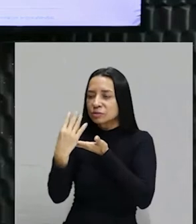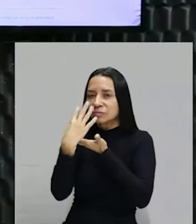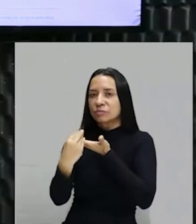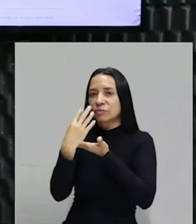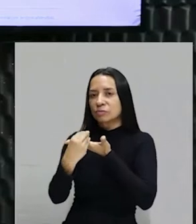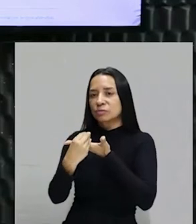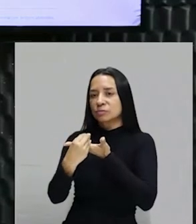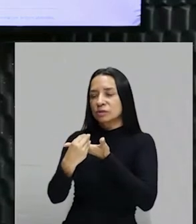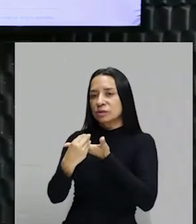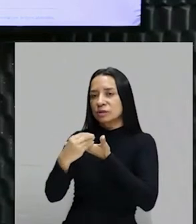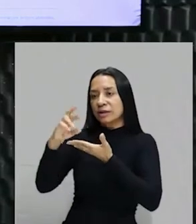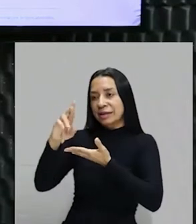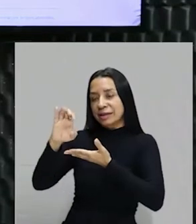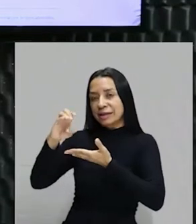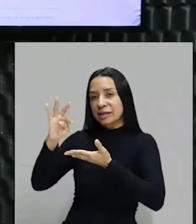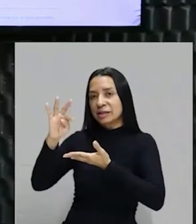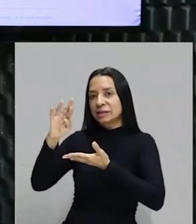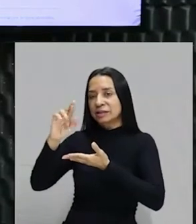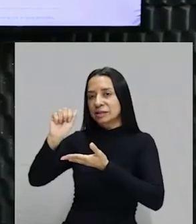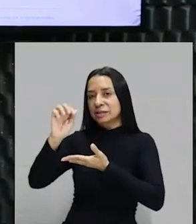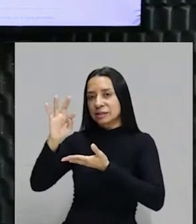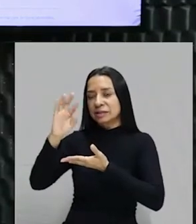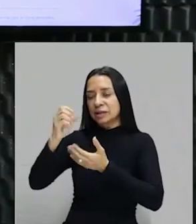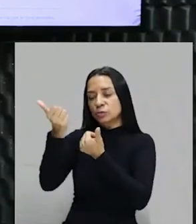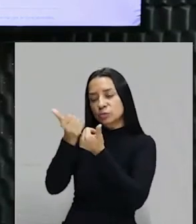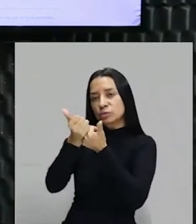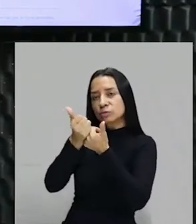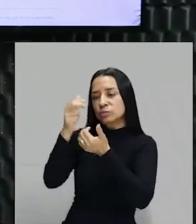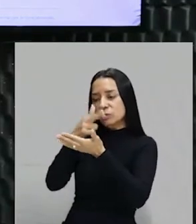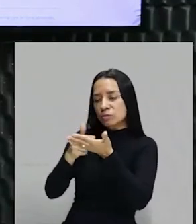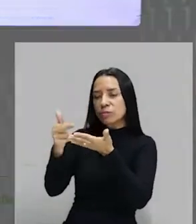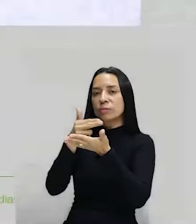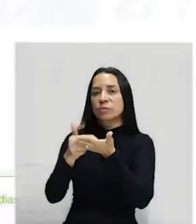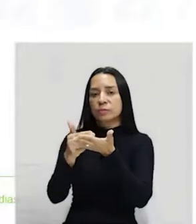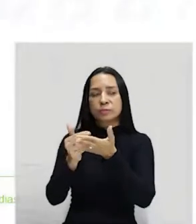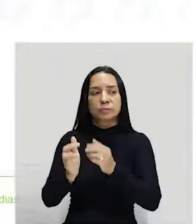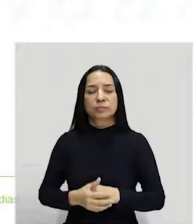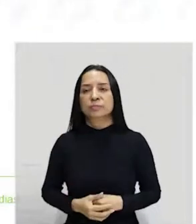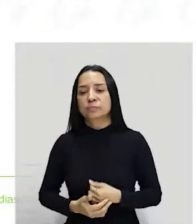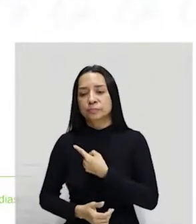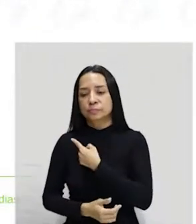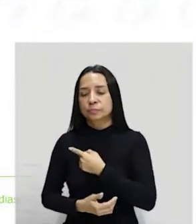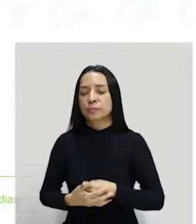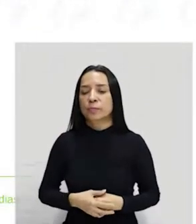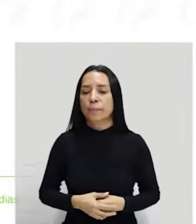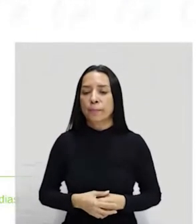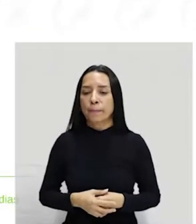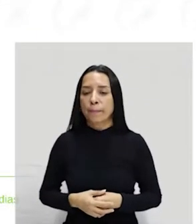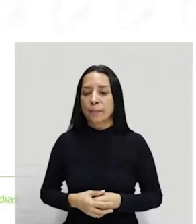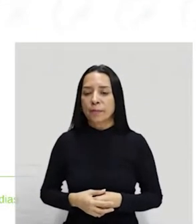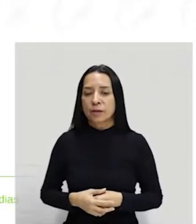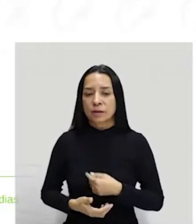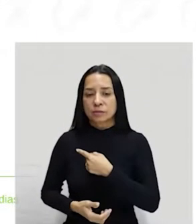seria a fotografia que foi a substituta da pintura ou do retrato. Certo? Pintor da missão artística francesa que